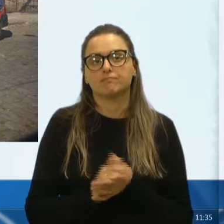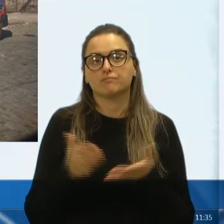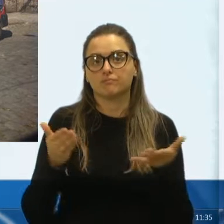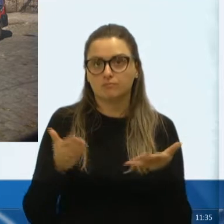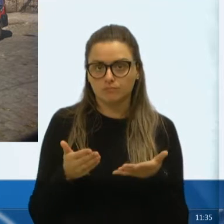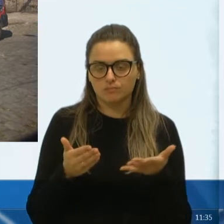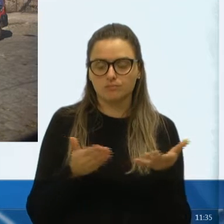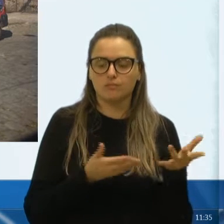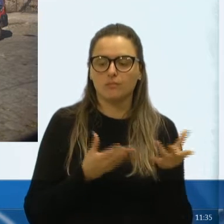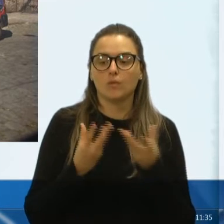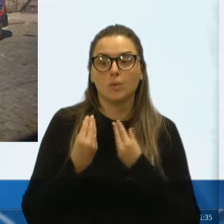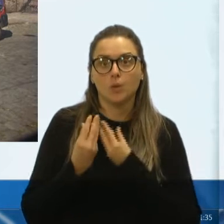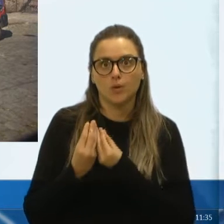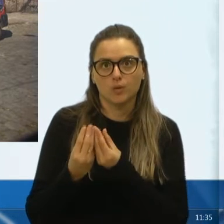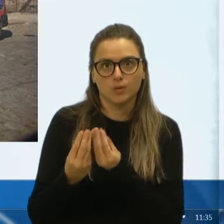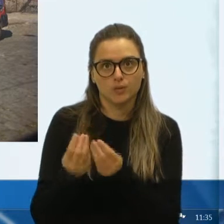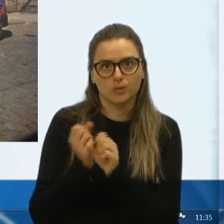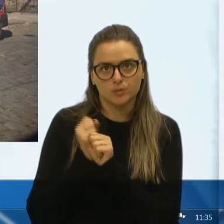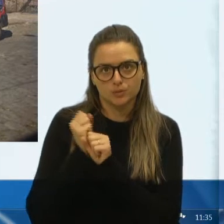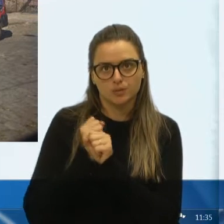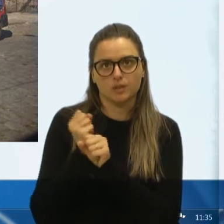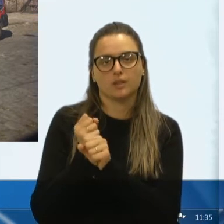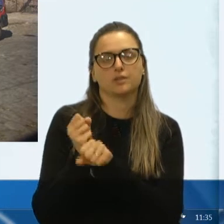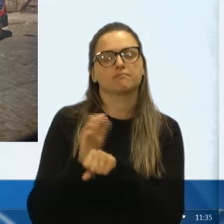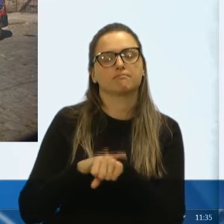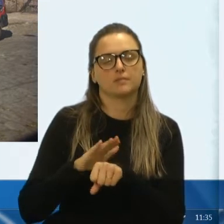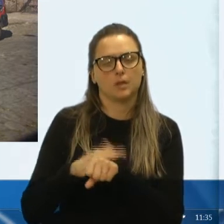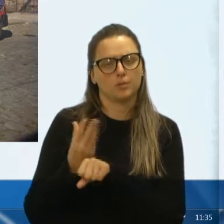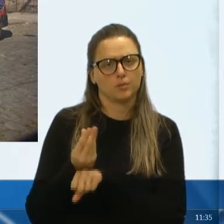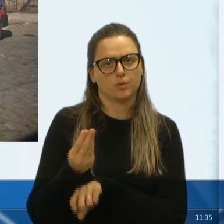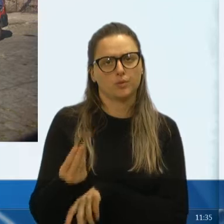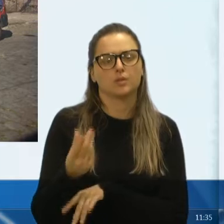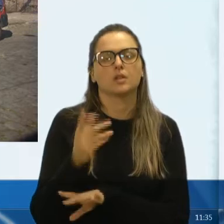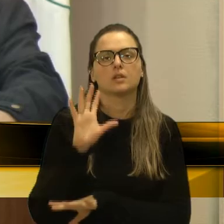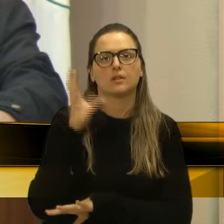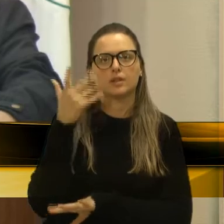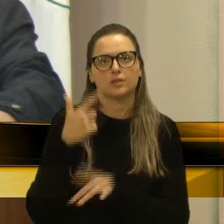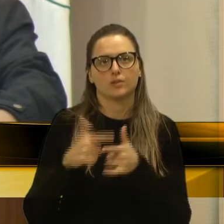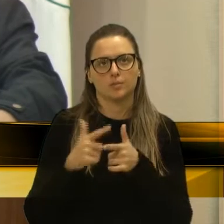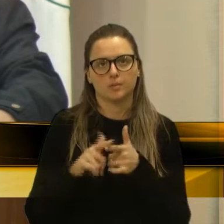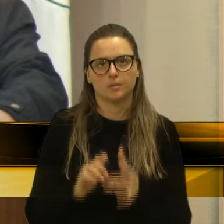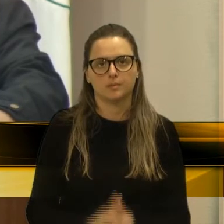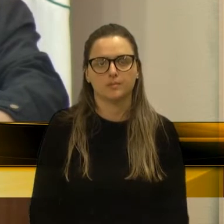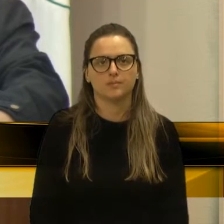agora, por muitos e muitos anos, ou tempo, vai resolver o problema.